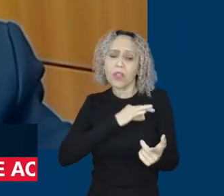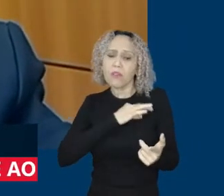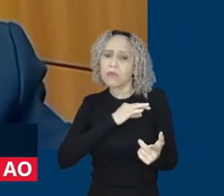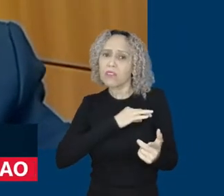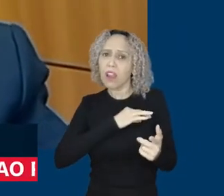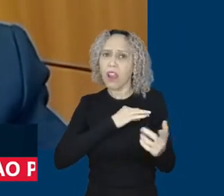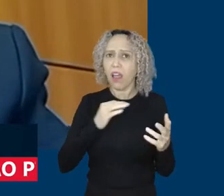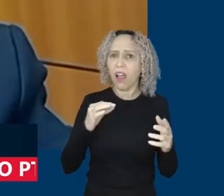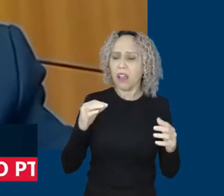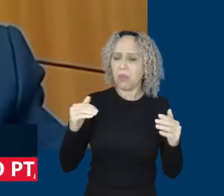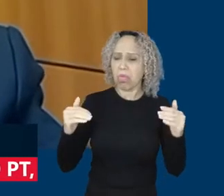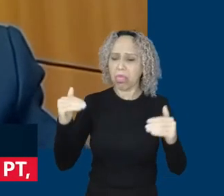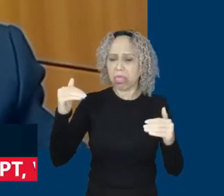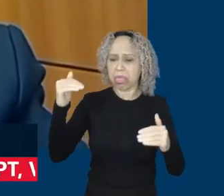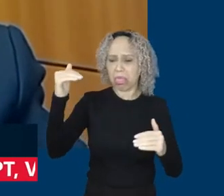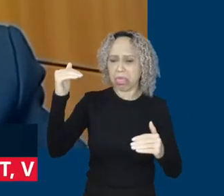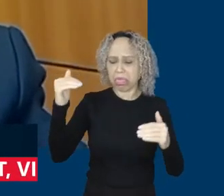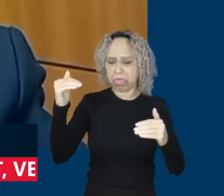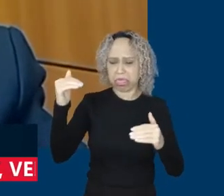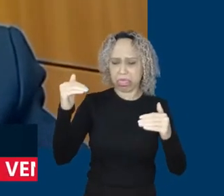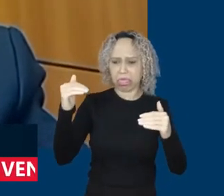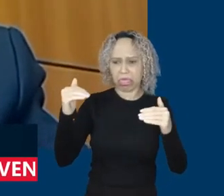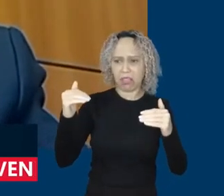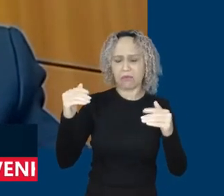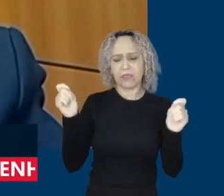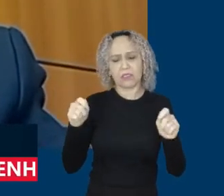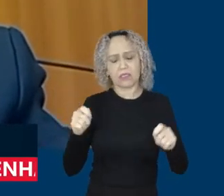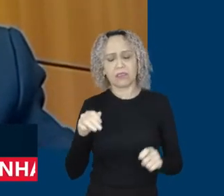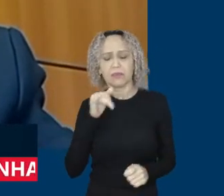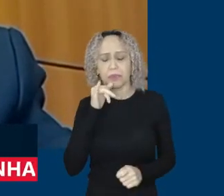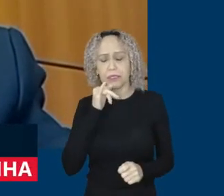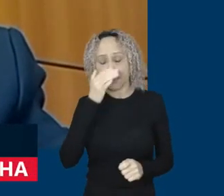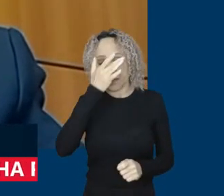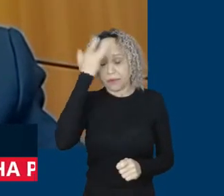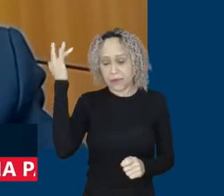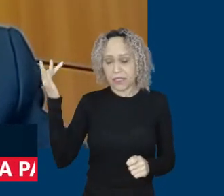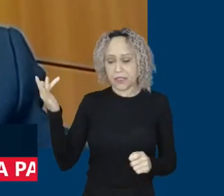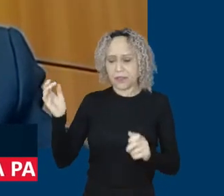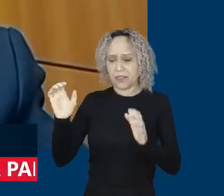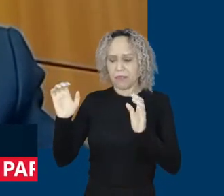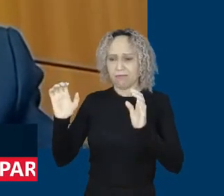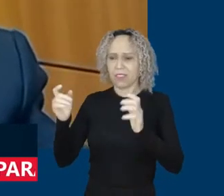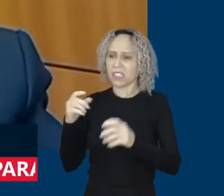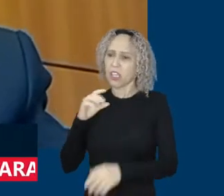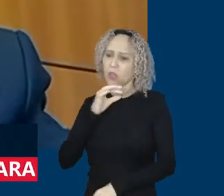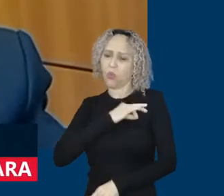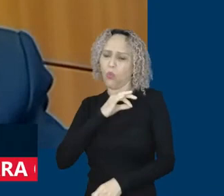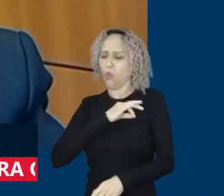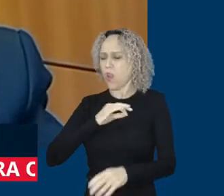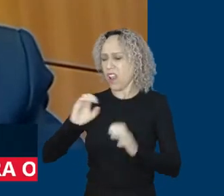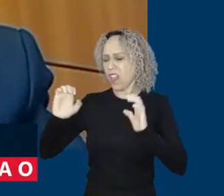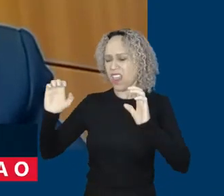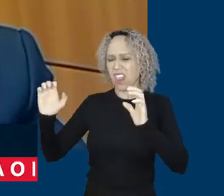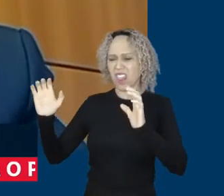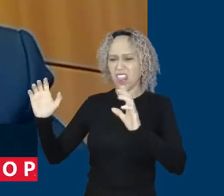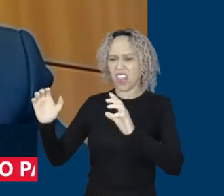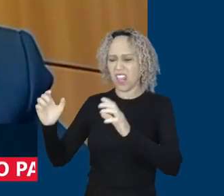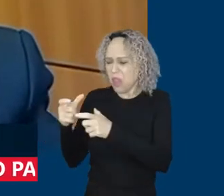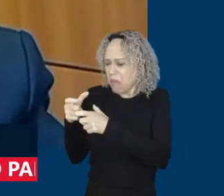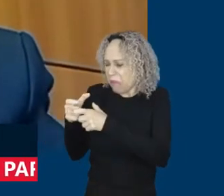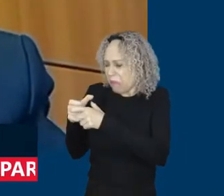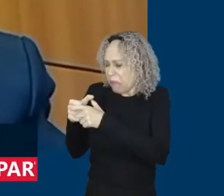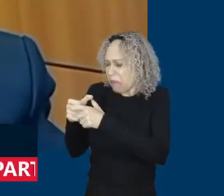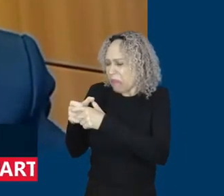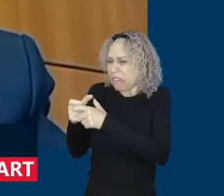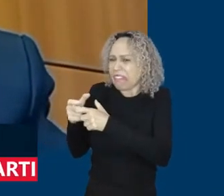muito, ganha muito mesmo, é uma parcela muito pequena da população que tem uma renda extraordinária e a base da pirâmide ganha